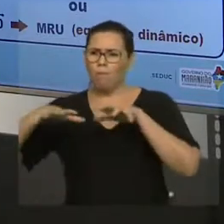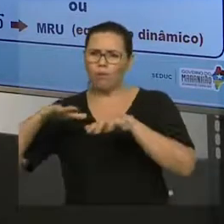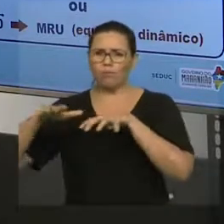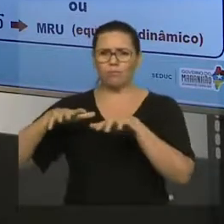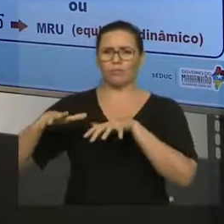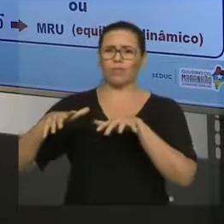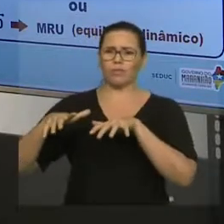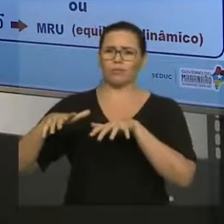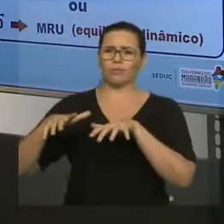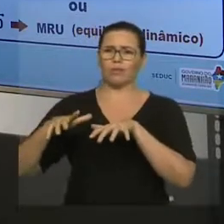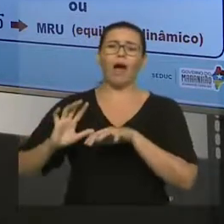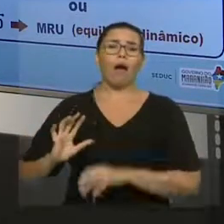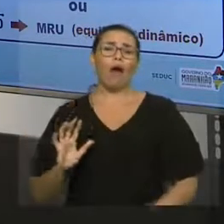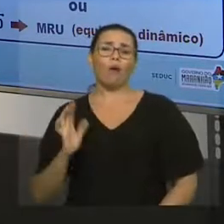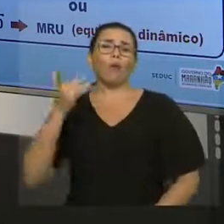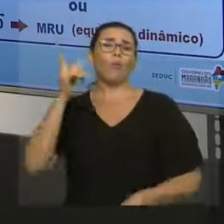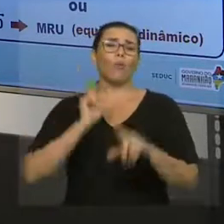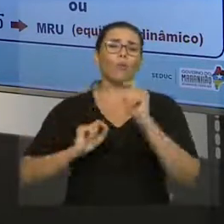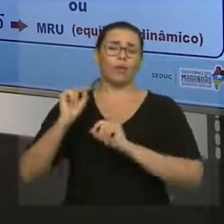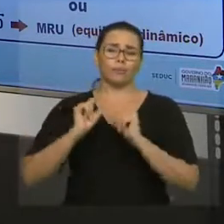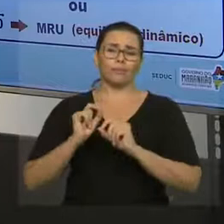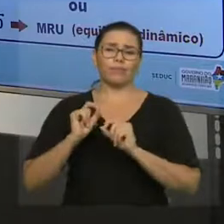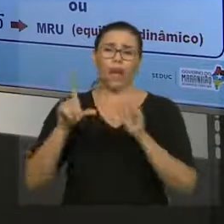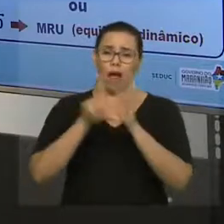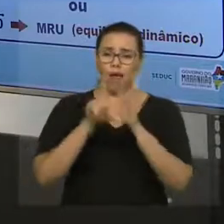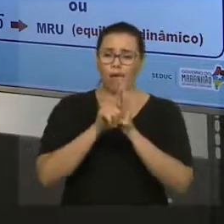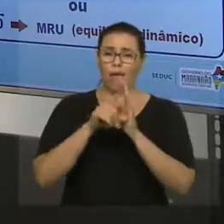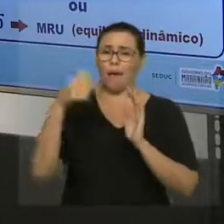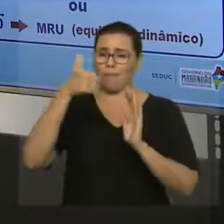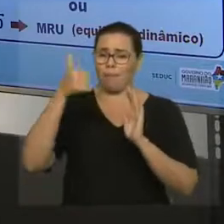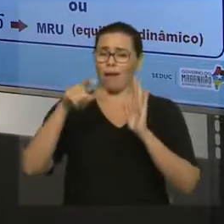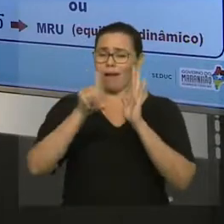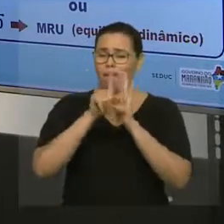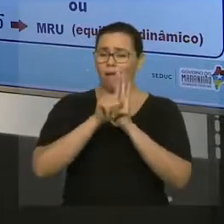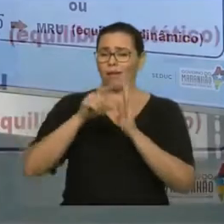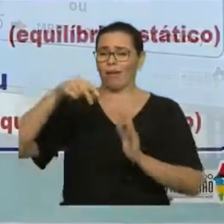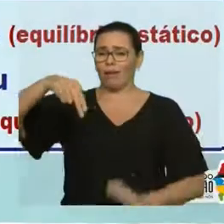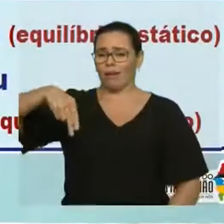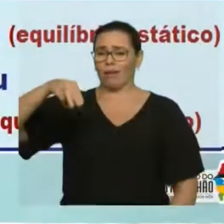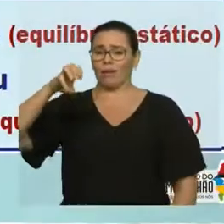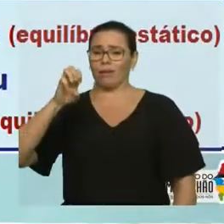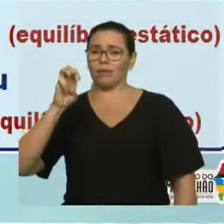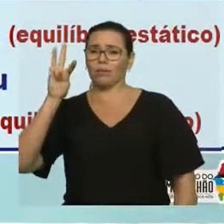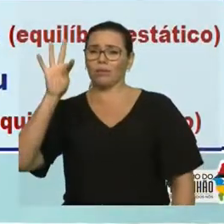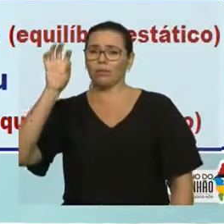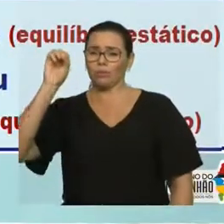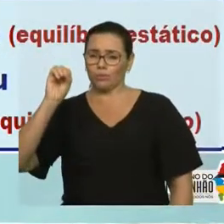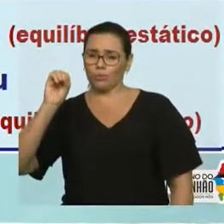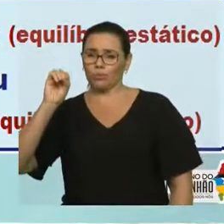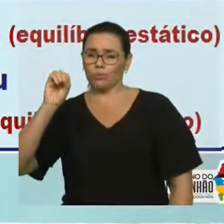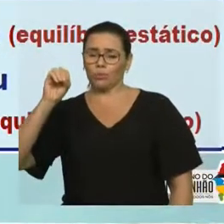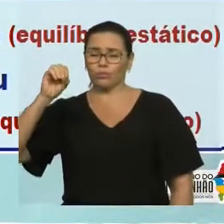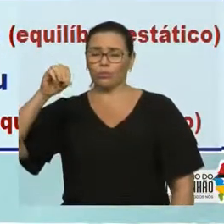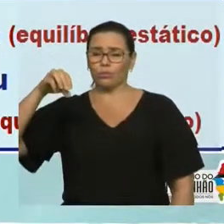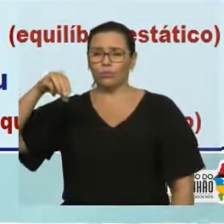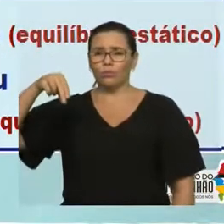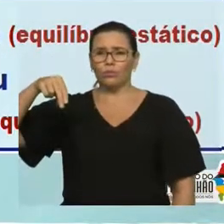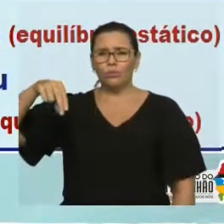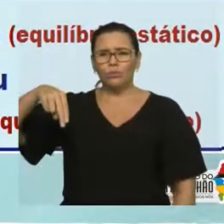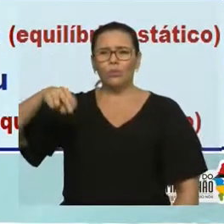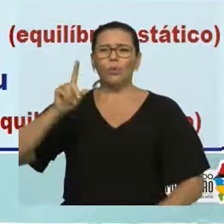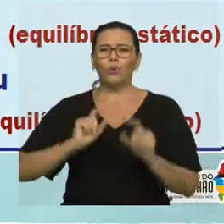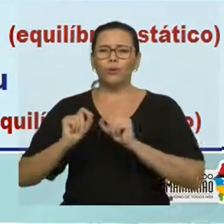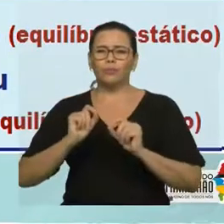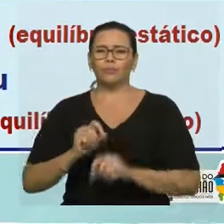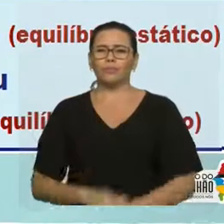dele lá. Então, o que acontece? Newton diz assim, Todo corpo tem essa tendência natural de permanecer em equilíbrio. Equilíbrio estático,